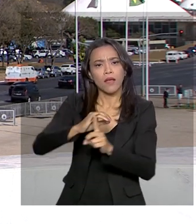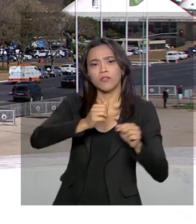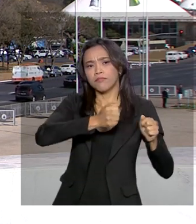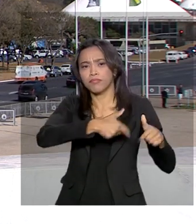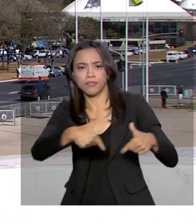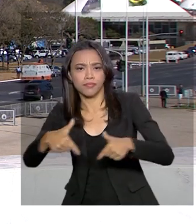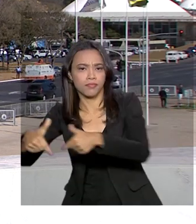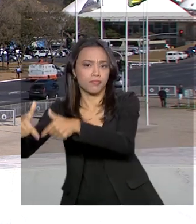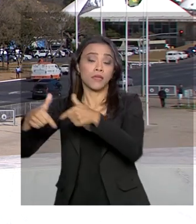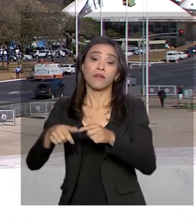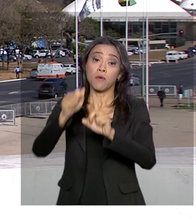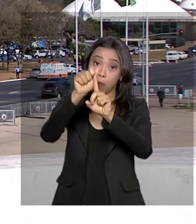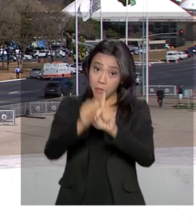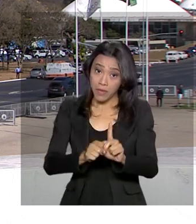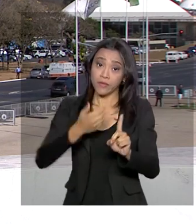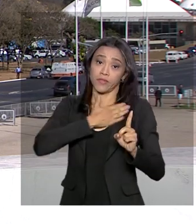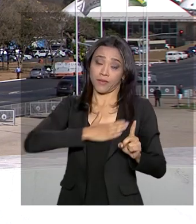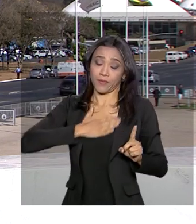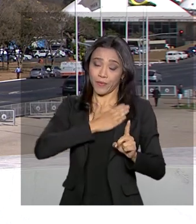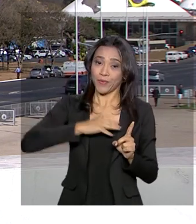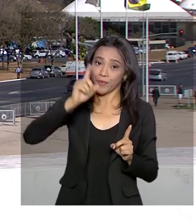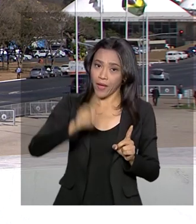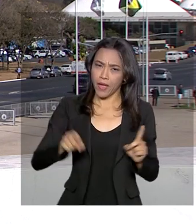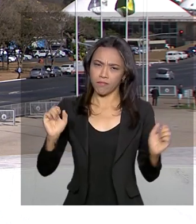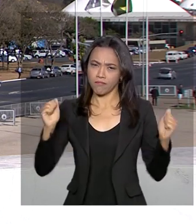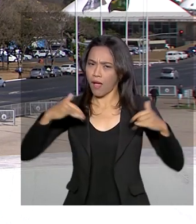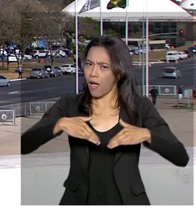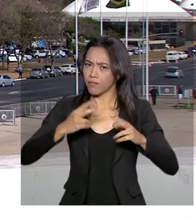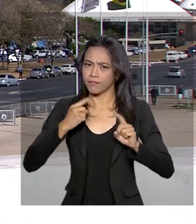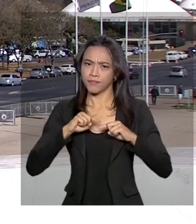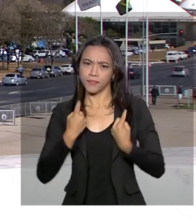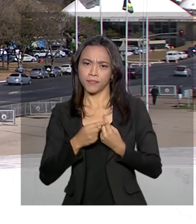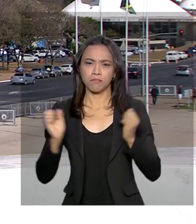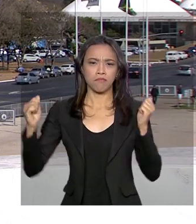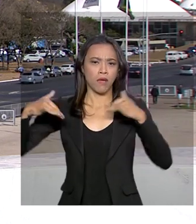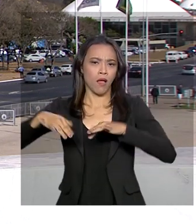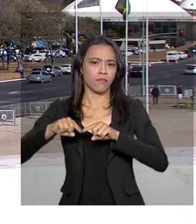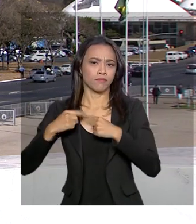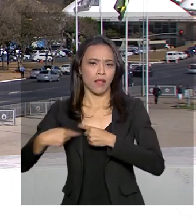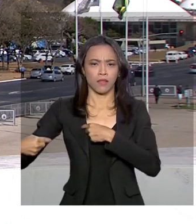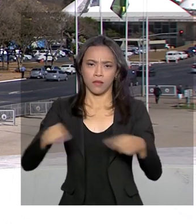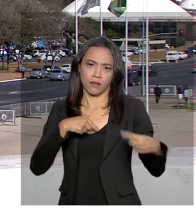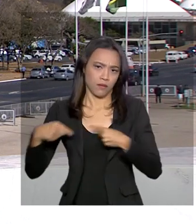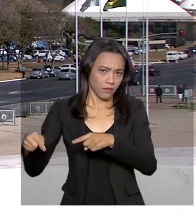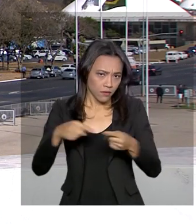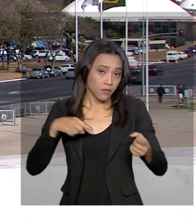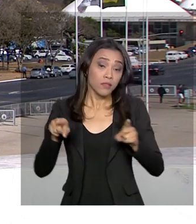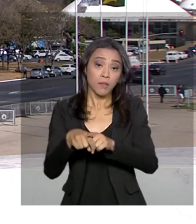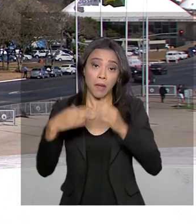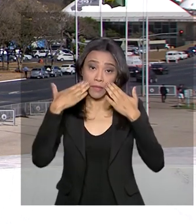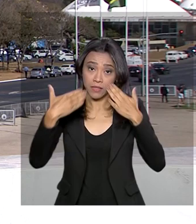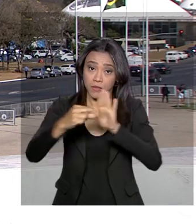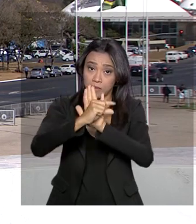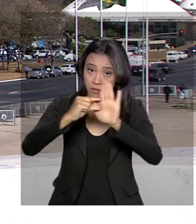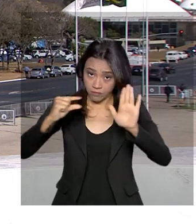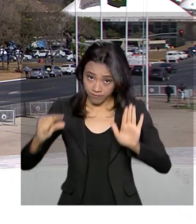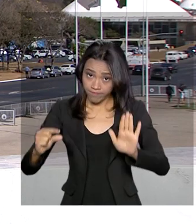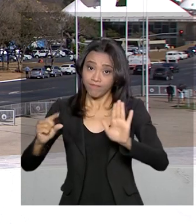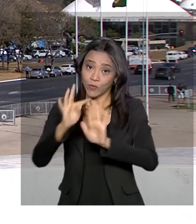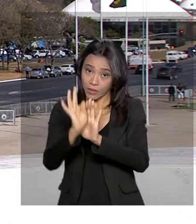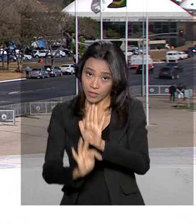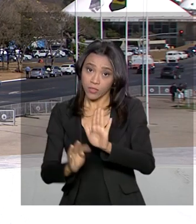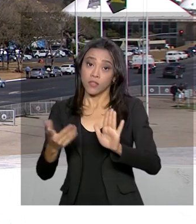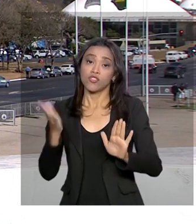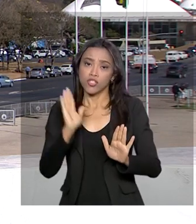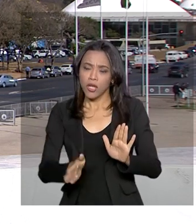que o mês de agosto será destinado a audiências, debates e também a apresentação de emendas. Já foi, inclusive, apresentado um requerimento para